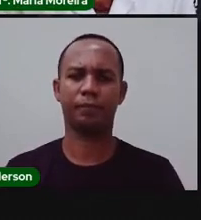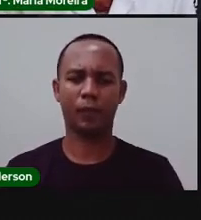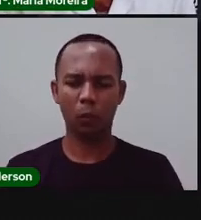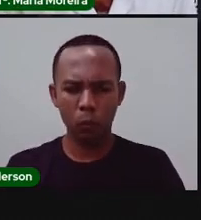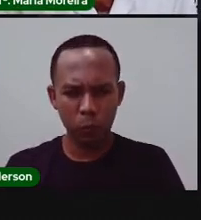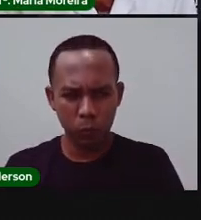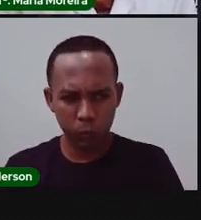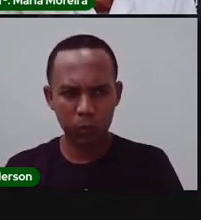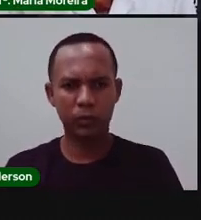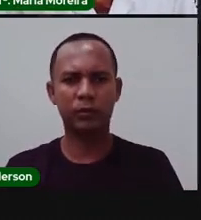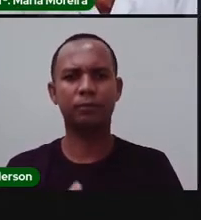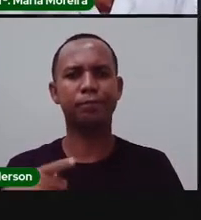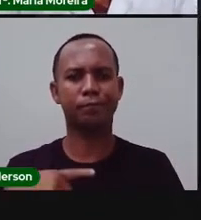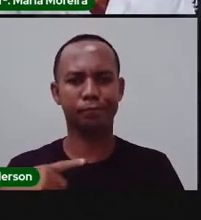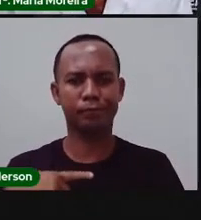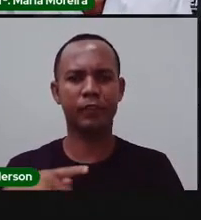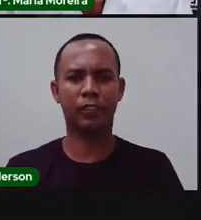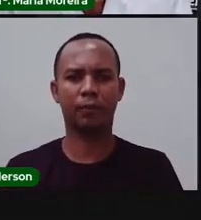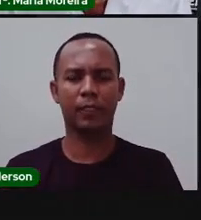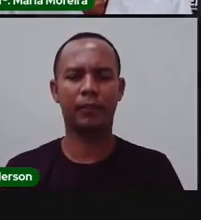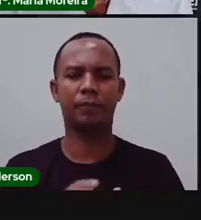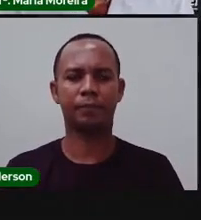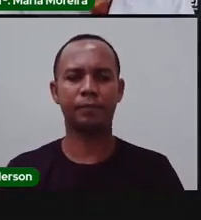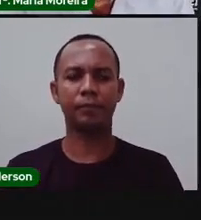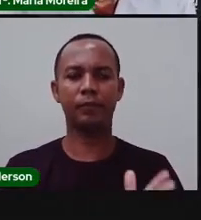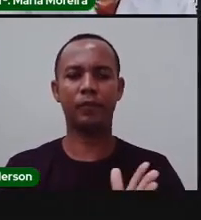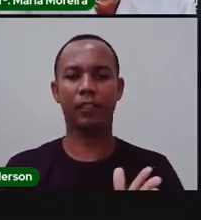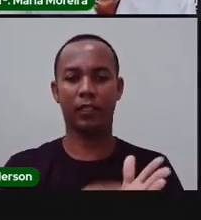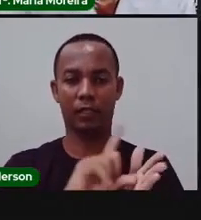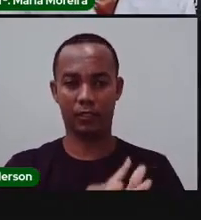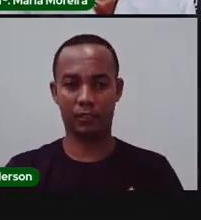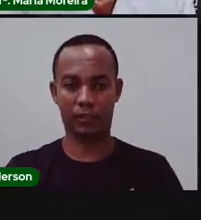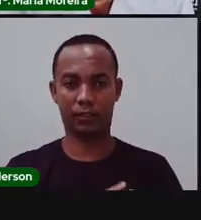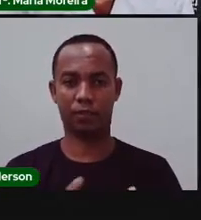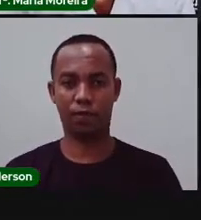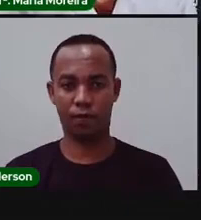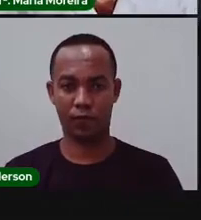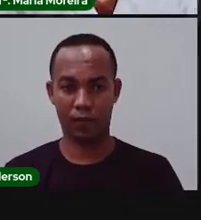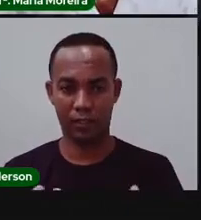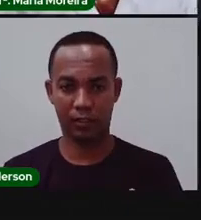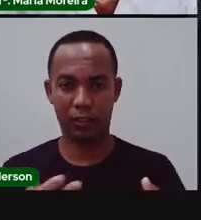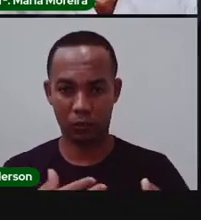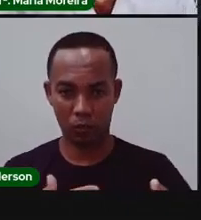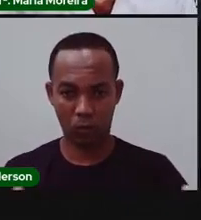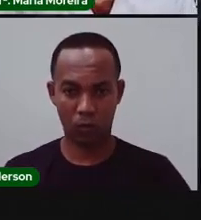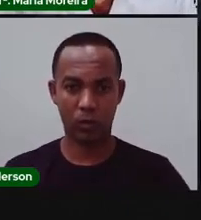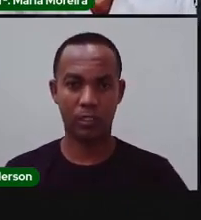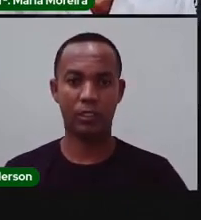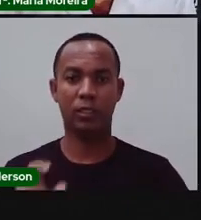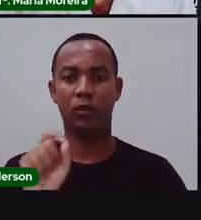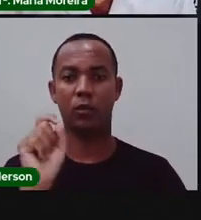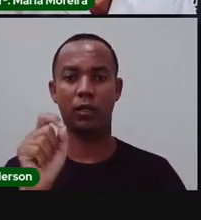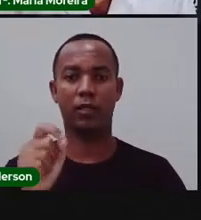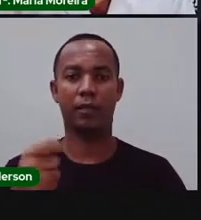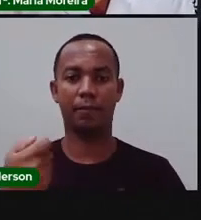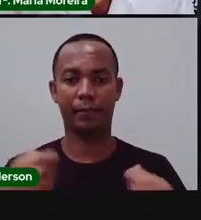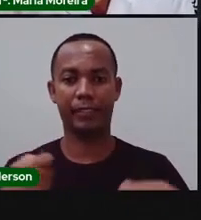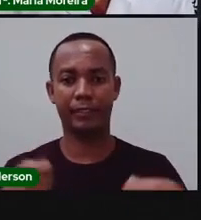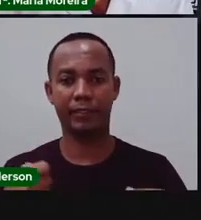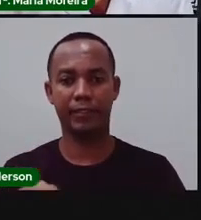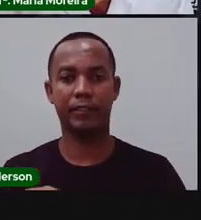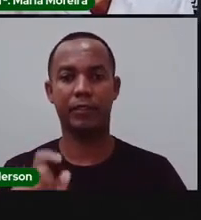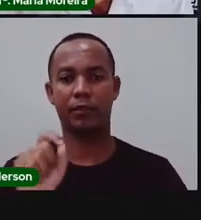Menores. Bom, voltando. Para que essa venda, a venda desses produtos seja feita, é necessário que eles utilizem algumas